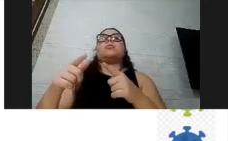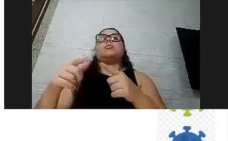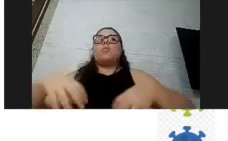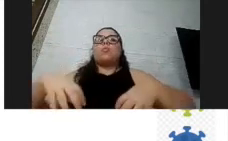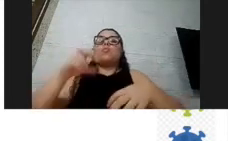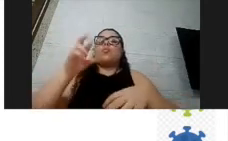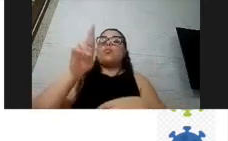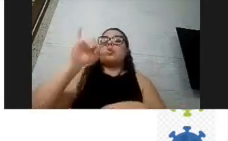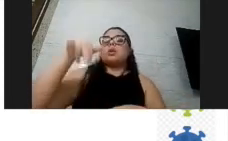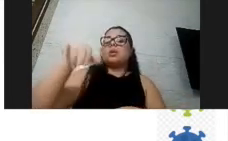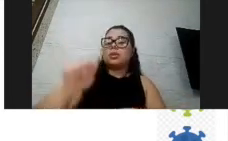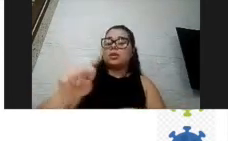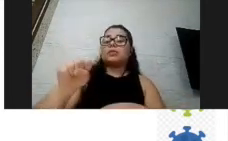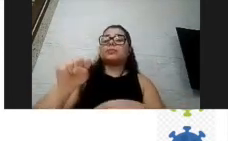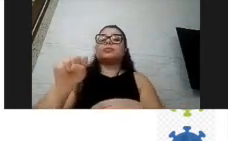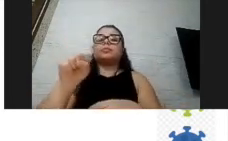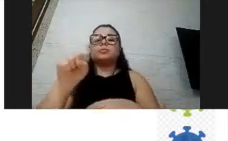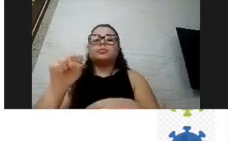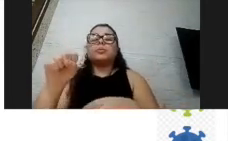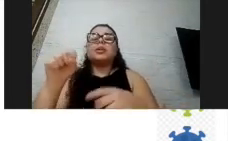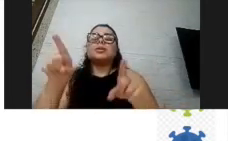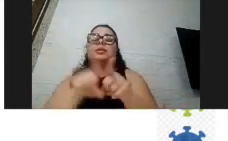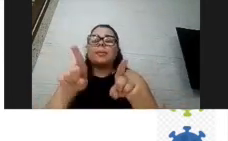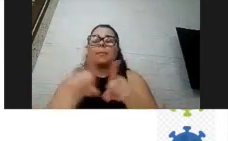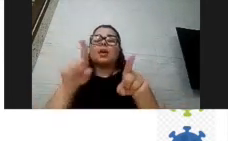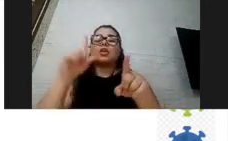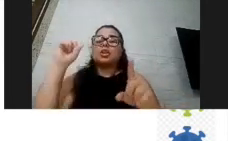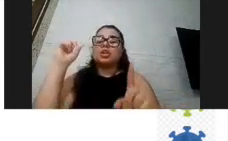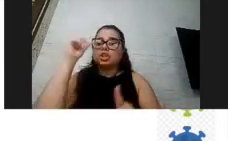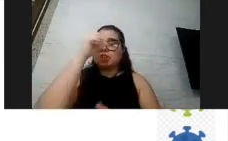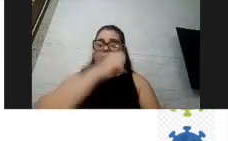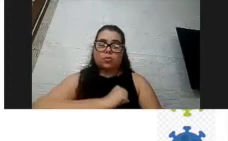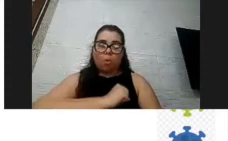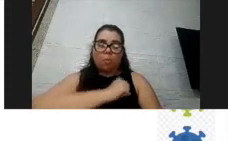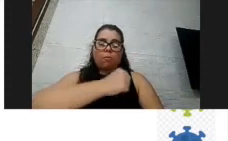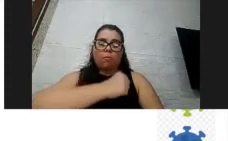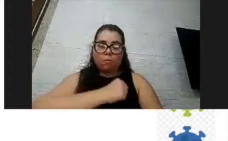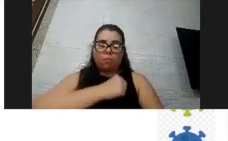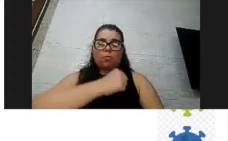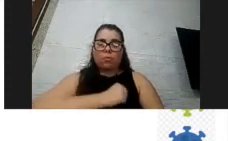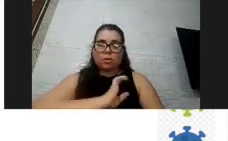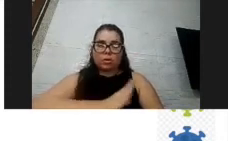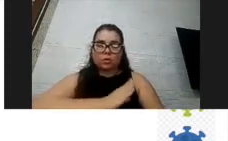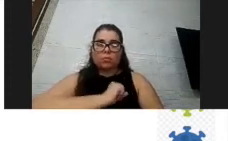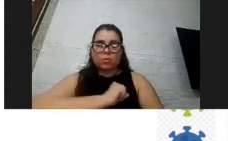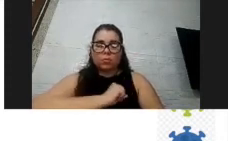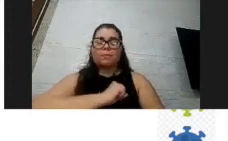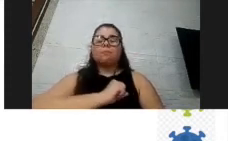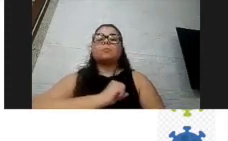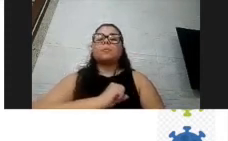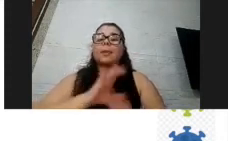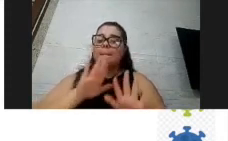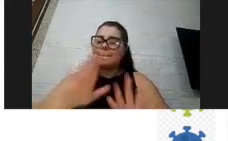insuficiência cardíaca mais um percentual bem menor do que a pneumonia e a síndrome da síndrome